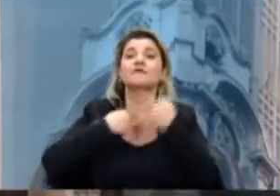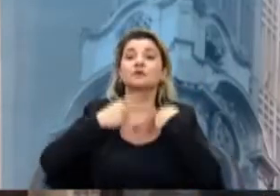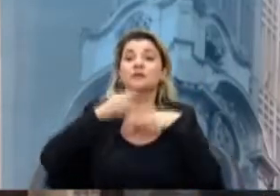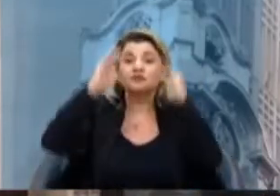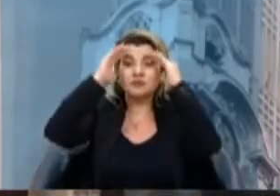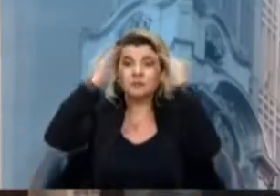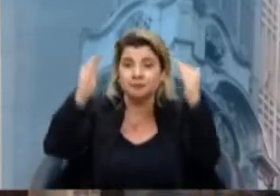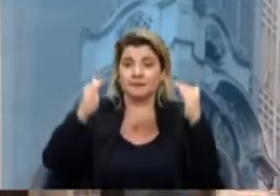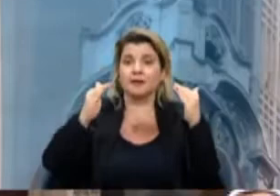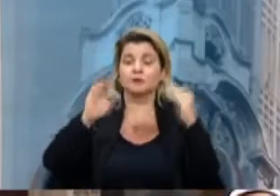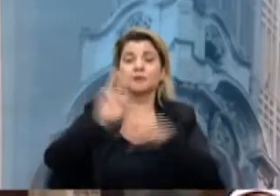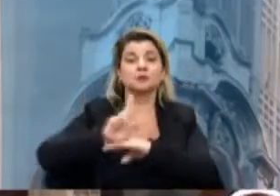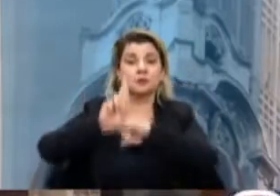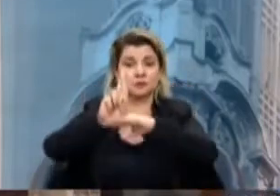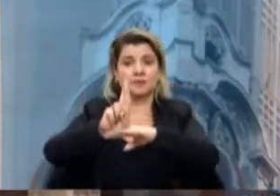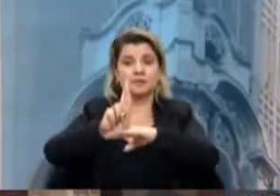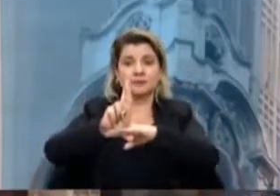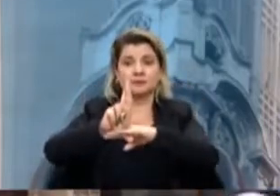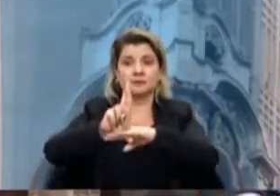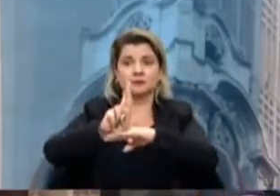respeitada pelos seus representantes.